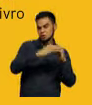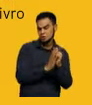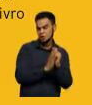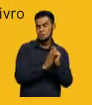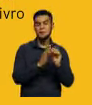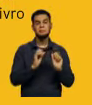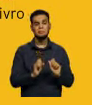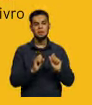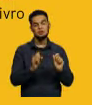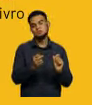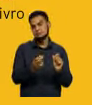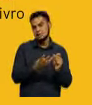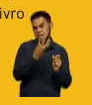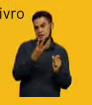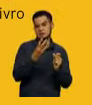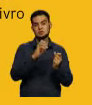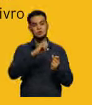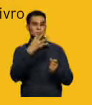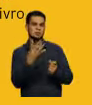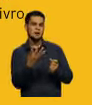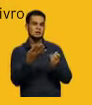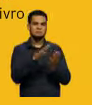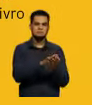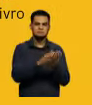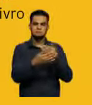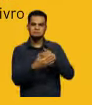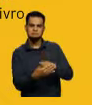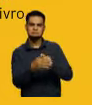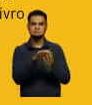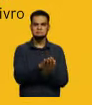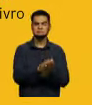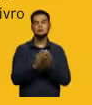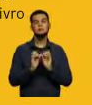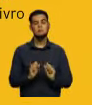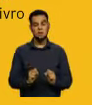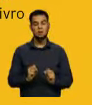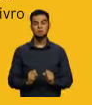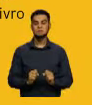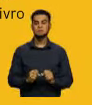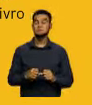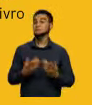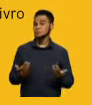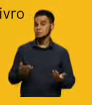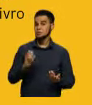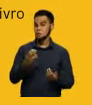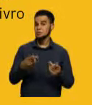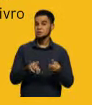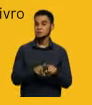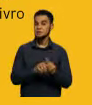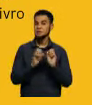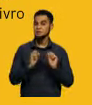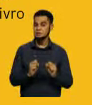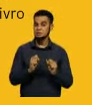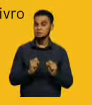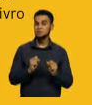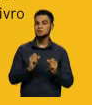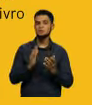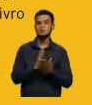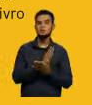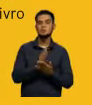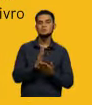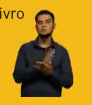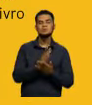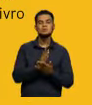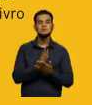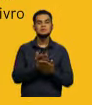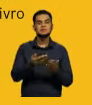terços ou em quartos. O folheto, ou pode consistir em algumas páginas dobradas pela